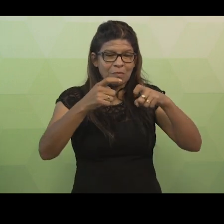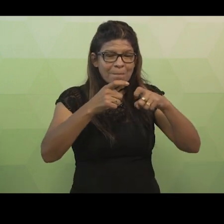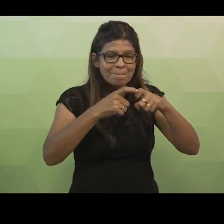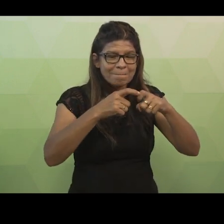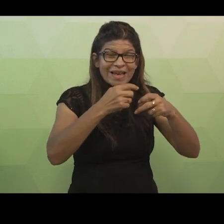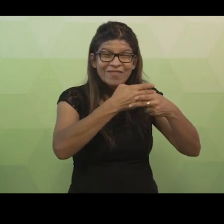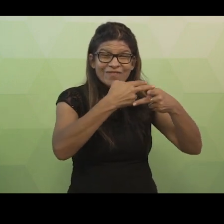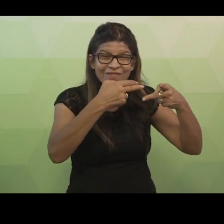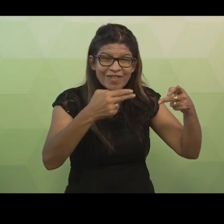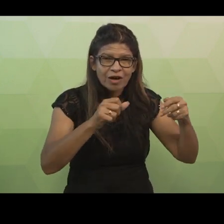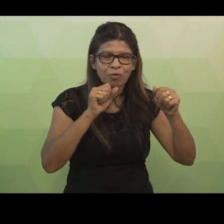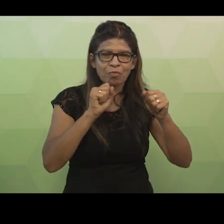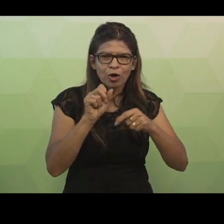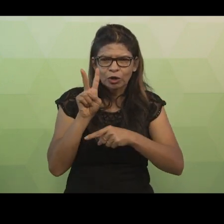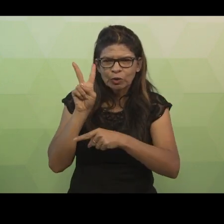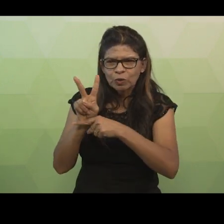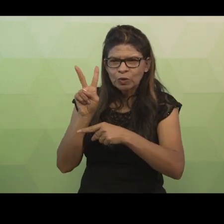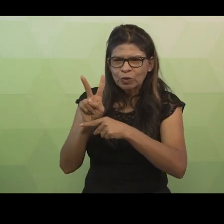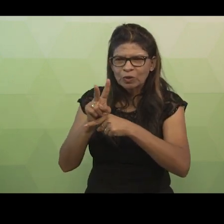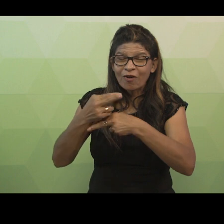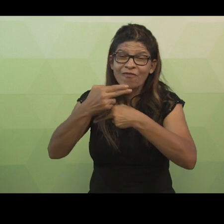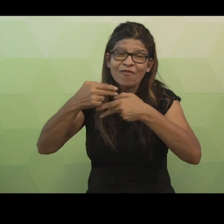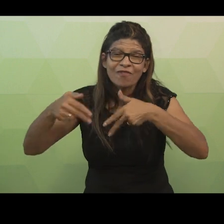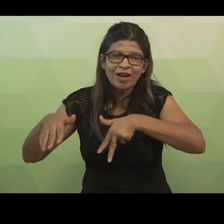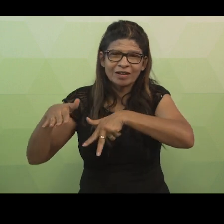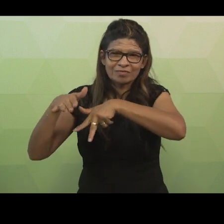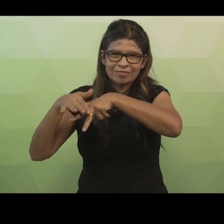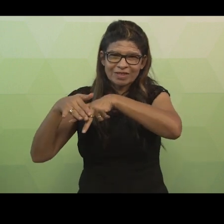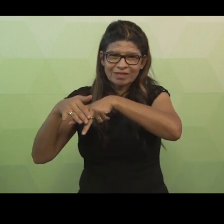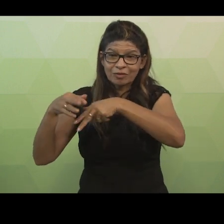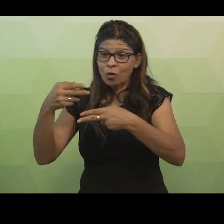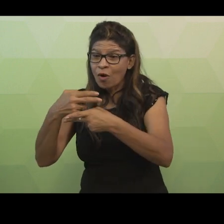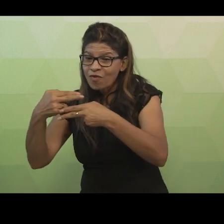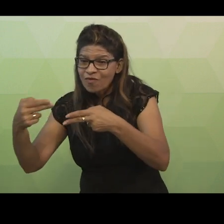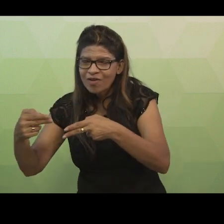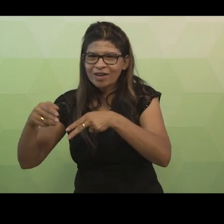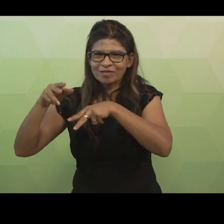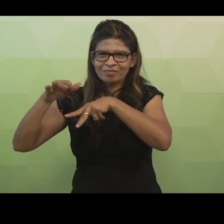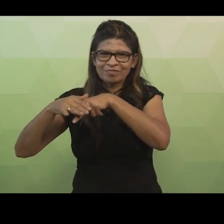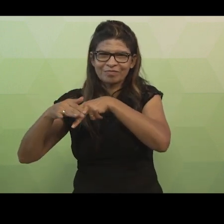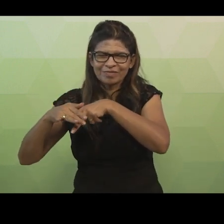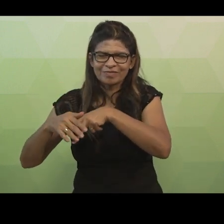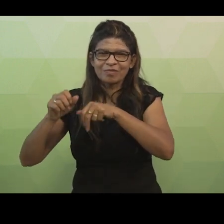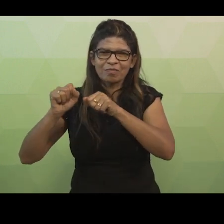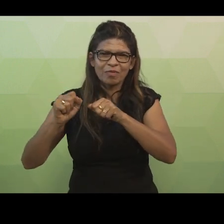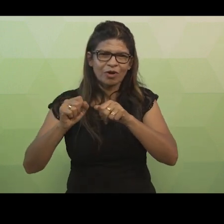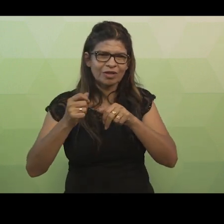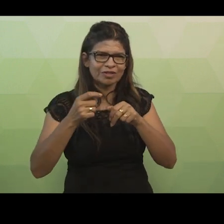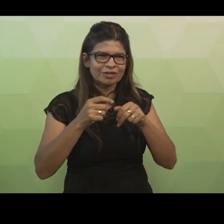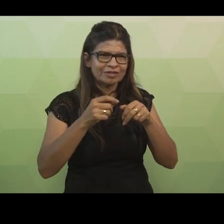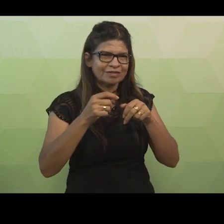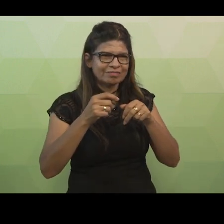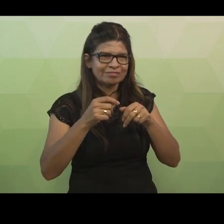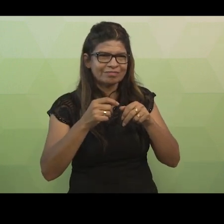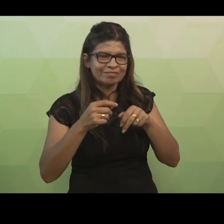podem atender muitos pacientes e muitos pacientes podem ser atendidos por muitos médicos.